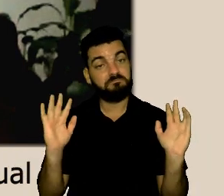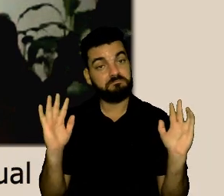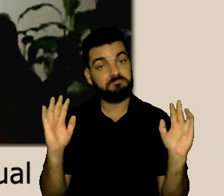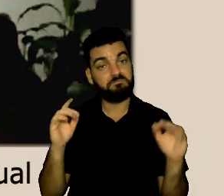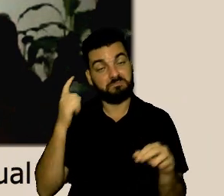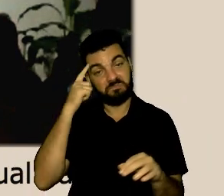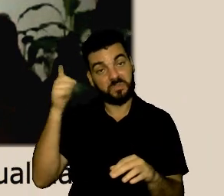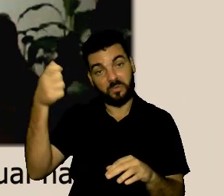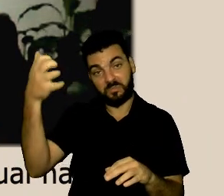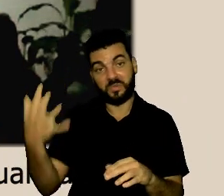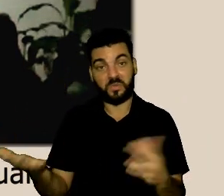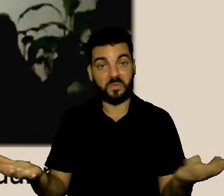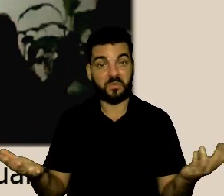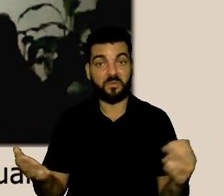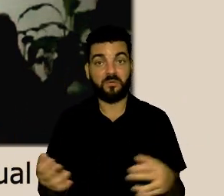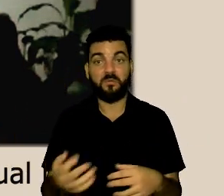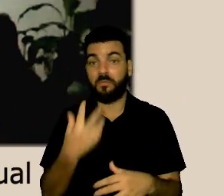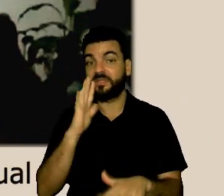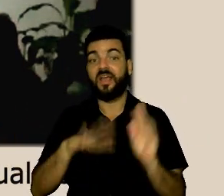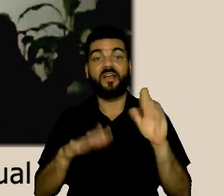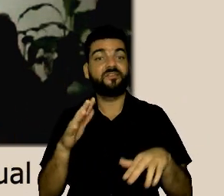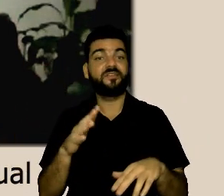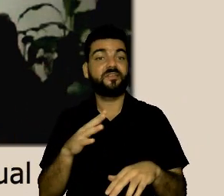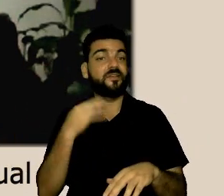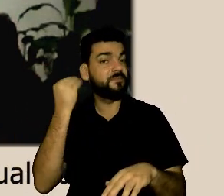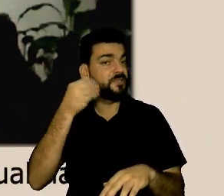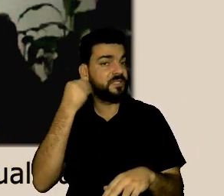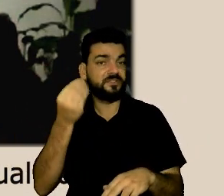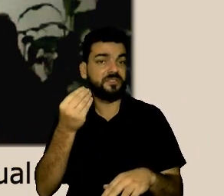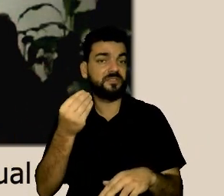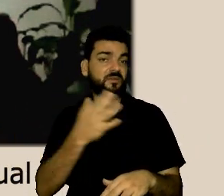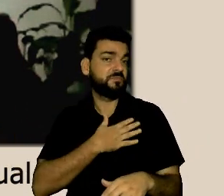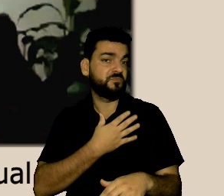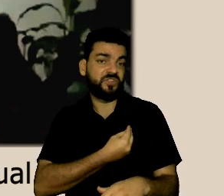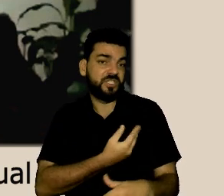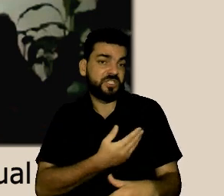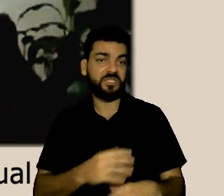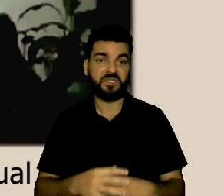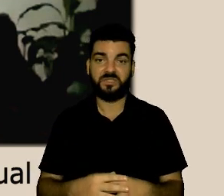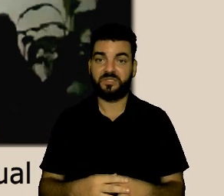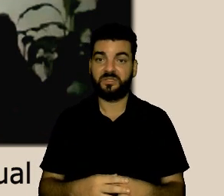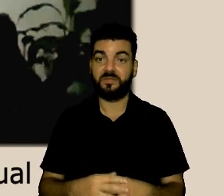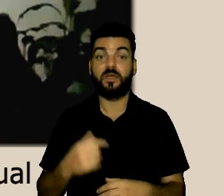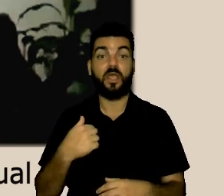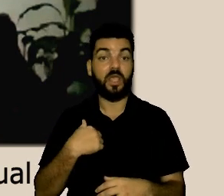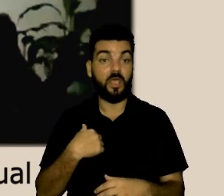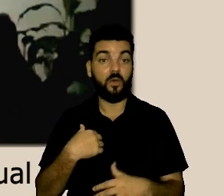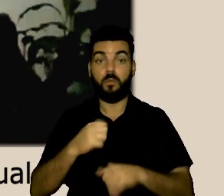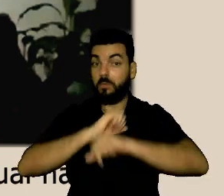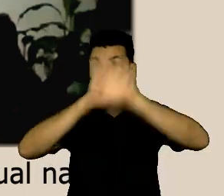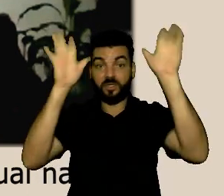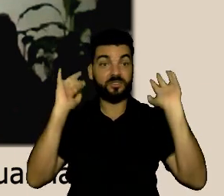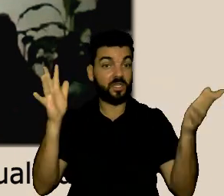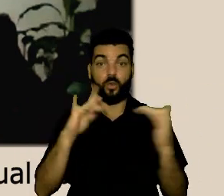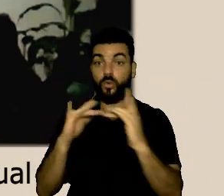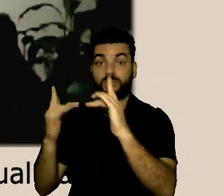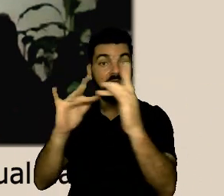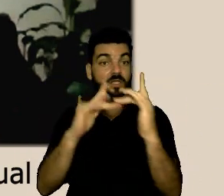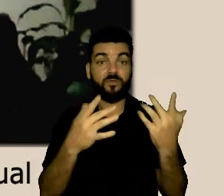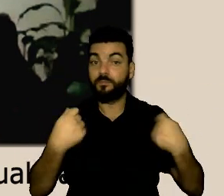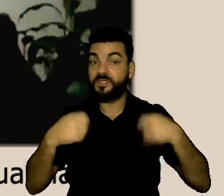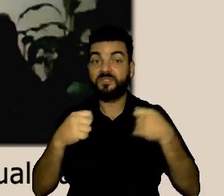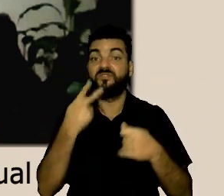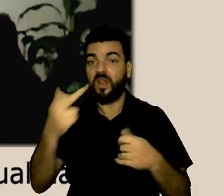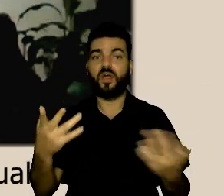Jocely falou a gente leva muito do que a gente acredita como eu sou assim muito eu sou muito transparente minhas relações são muito eu